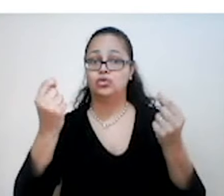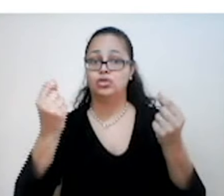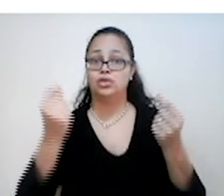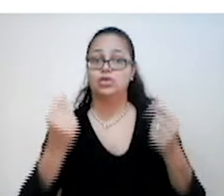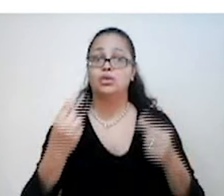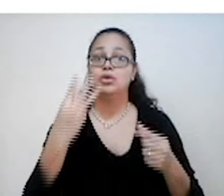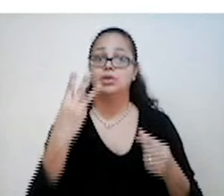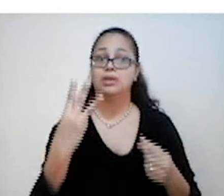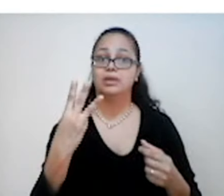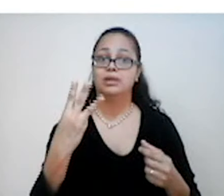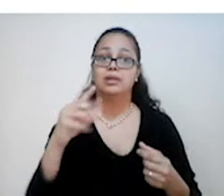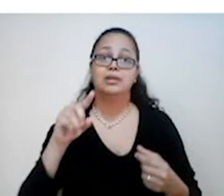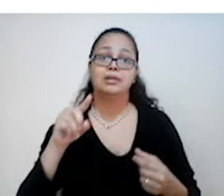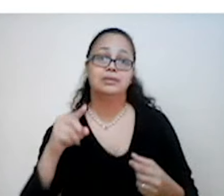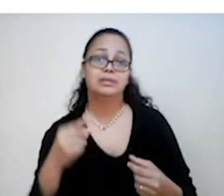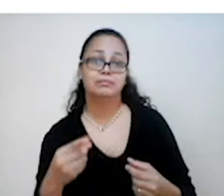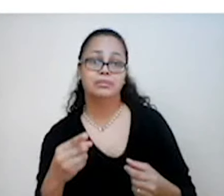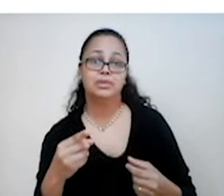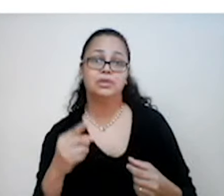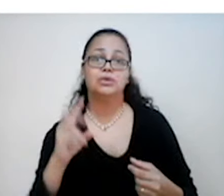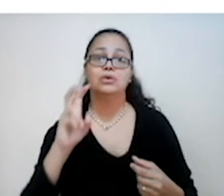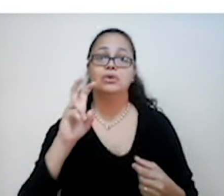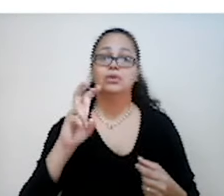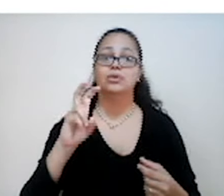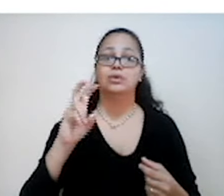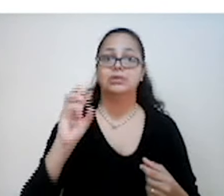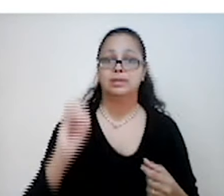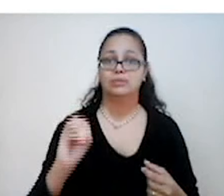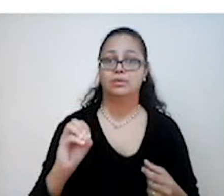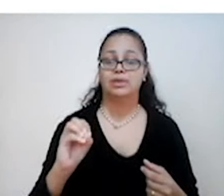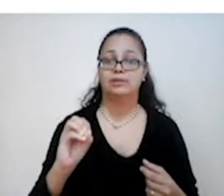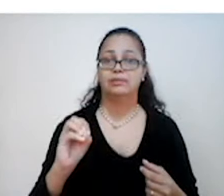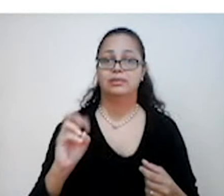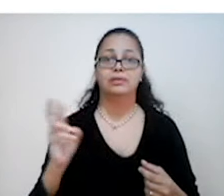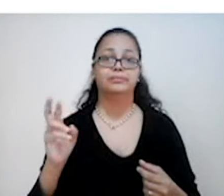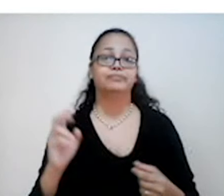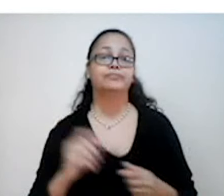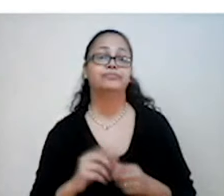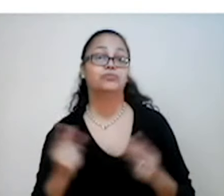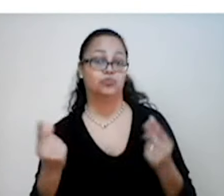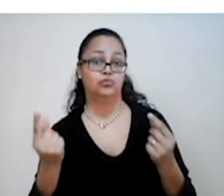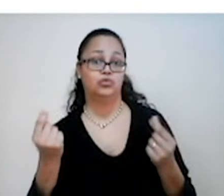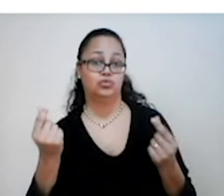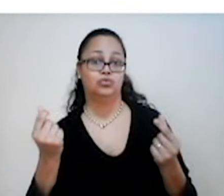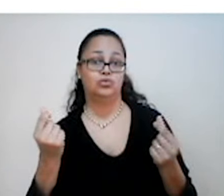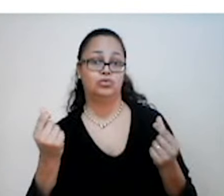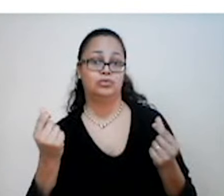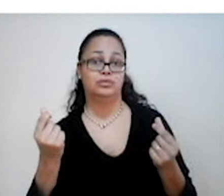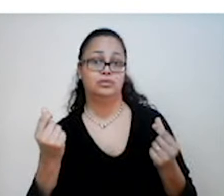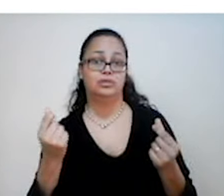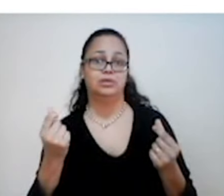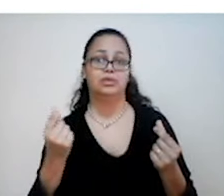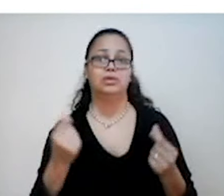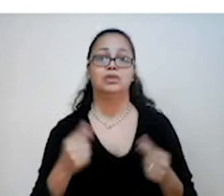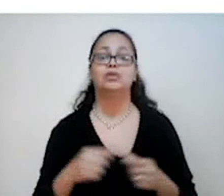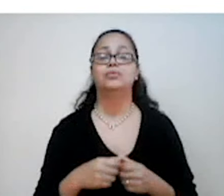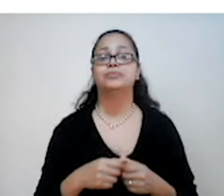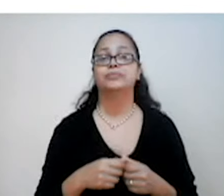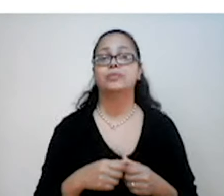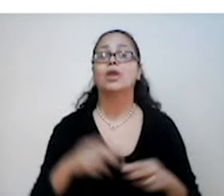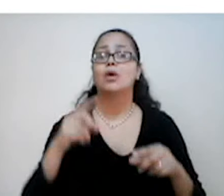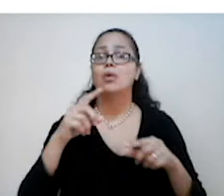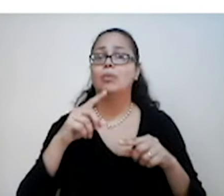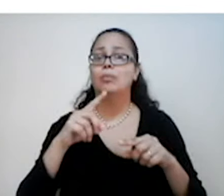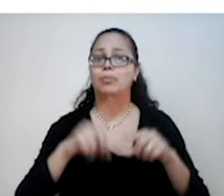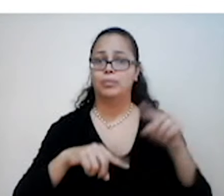da mão de mercadores de Siena, quantia que lhes pagarei na próxima feira de Lendite. Em